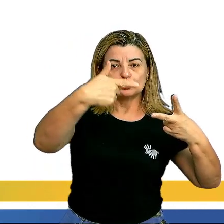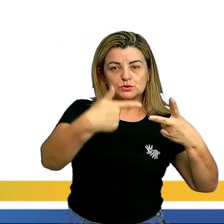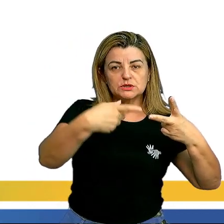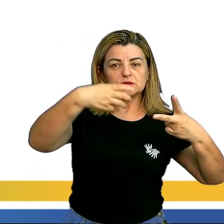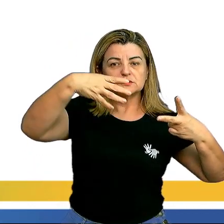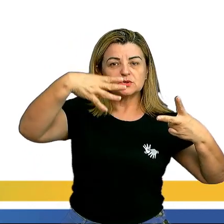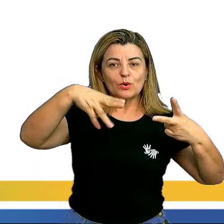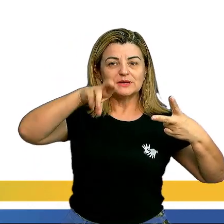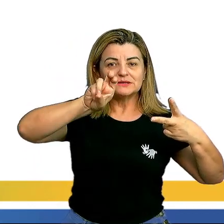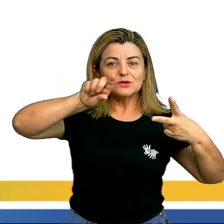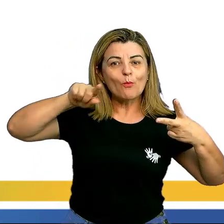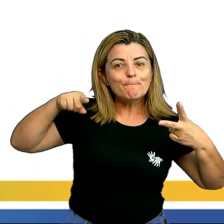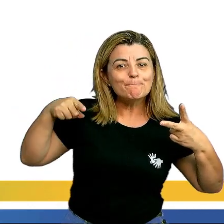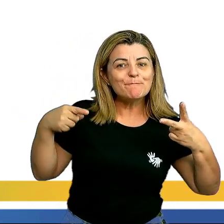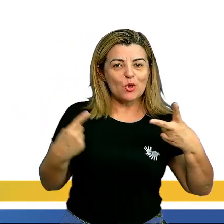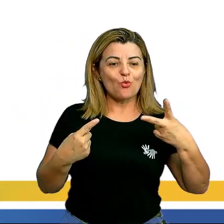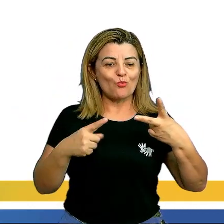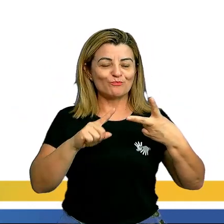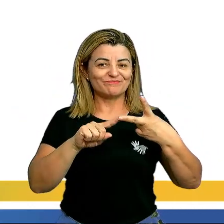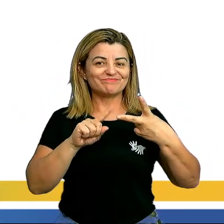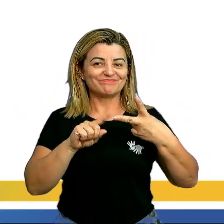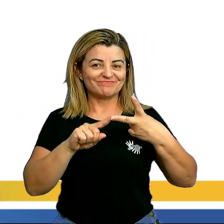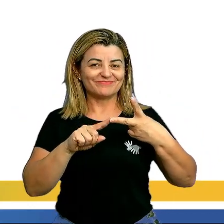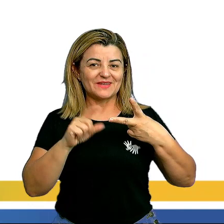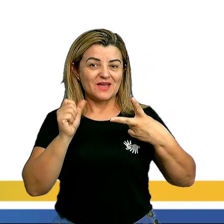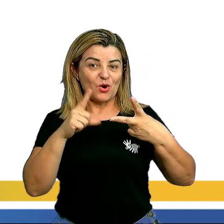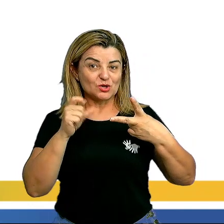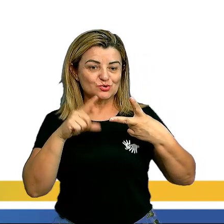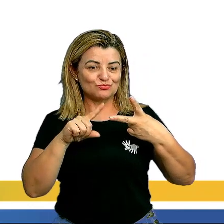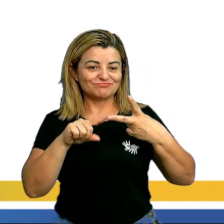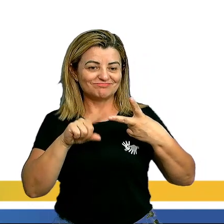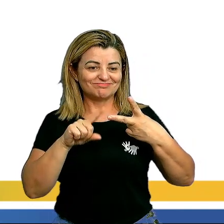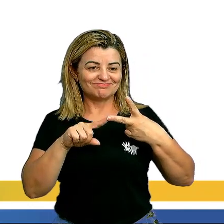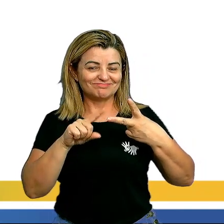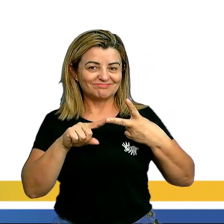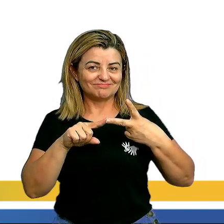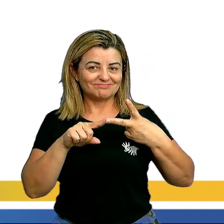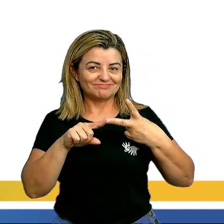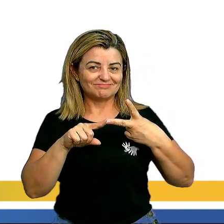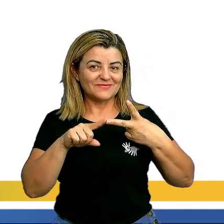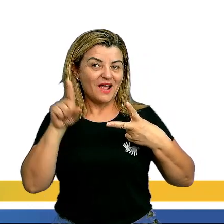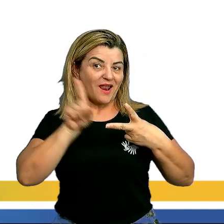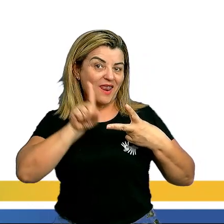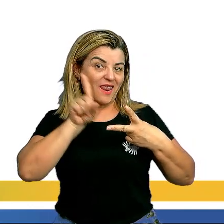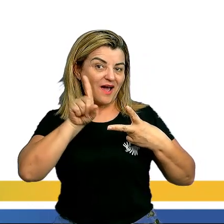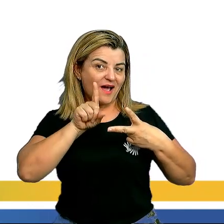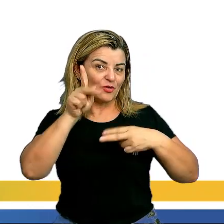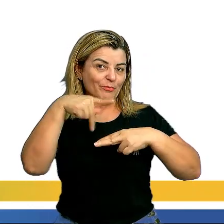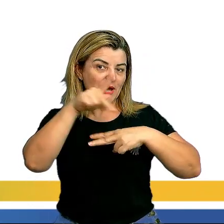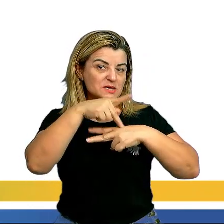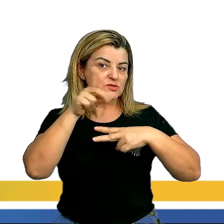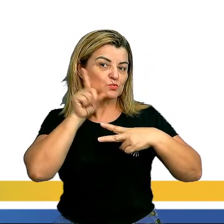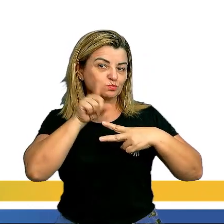245 mil, tá? 203. Nesse caso aí, é nos Estados Unidos.